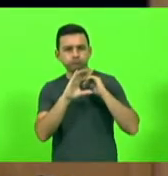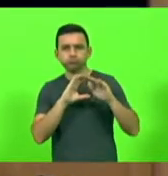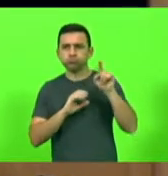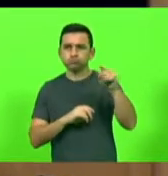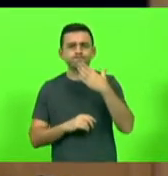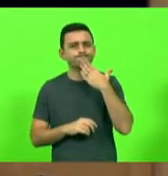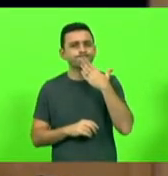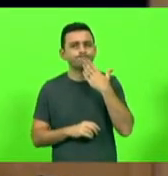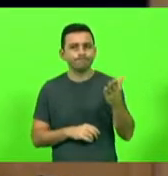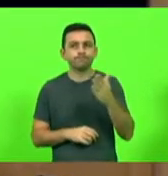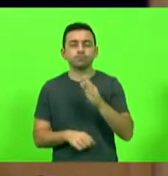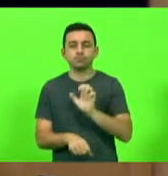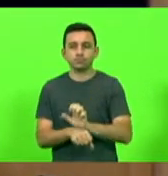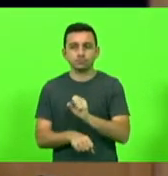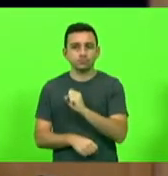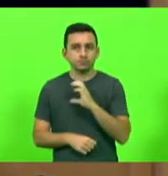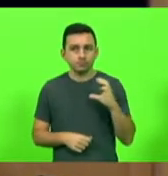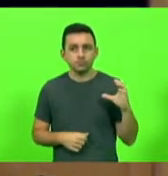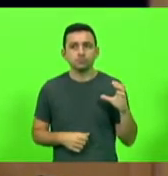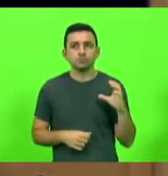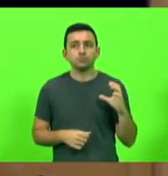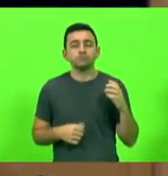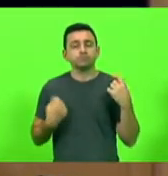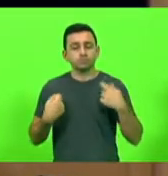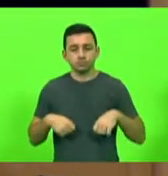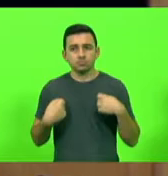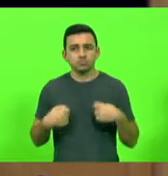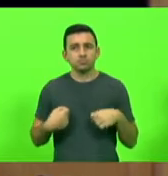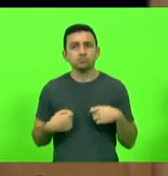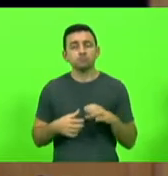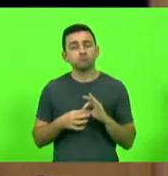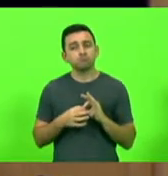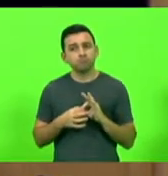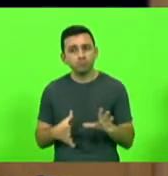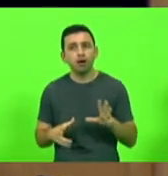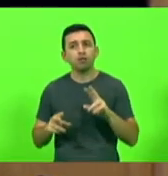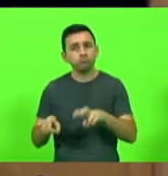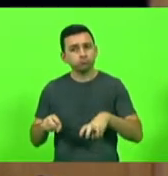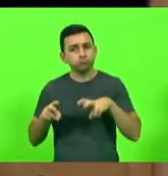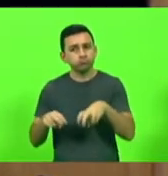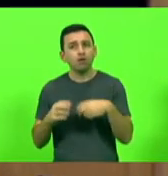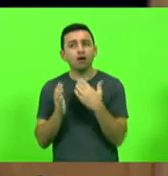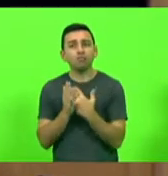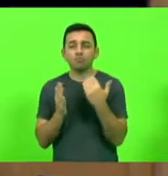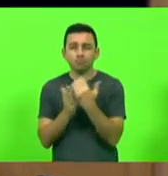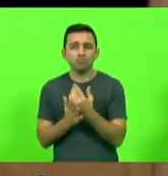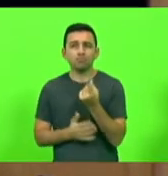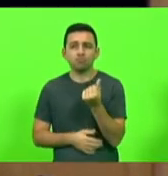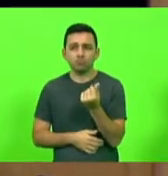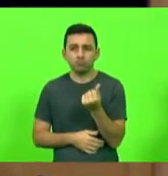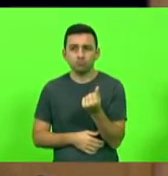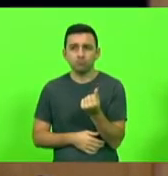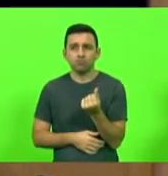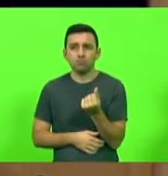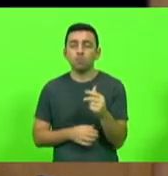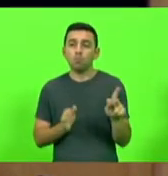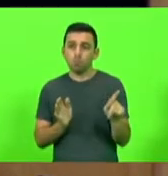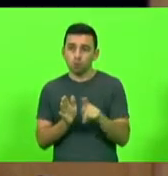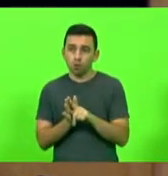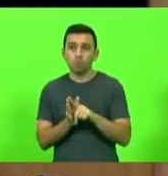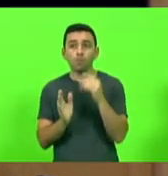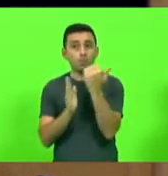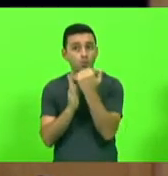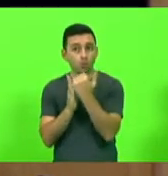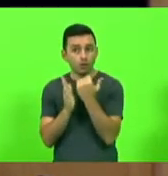para que seja disponibilizado aos agricultores mais recursos, através desse programa,